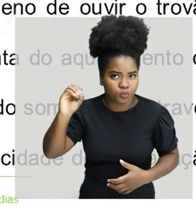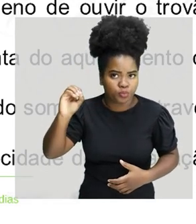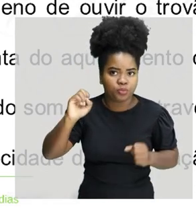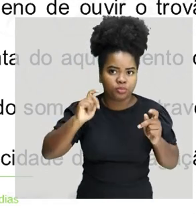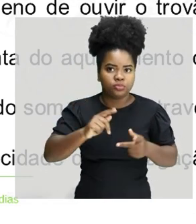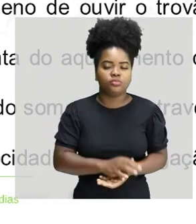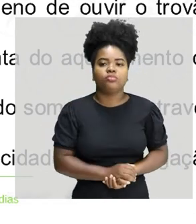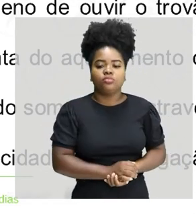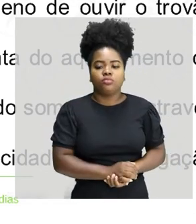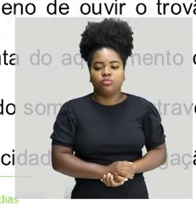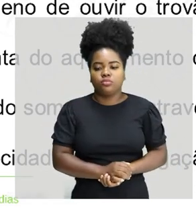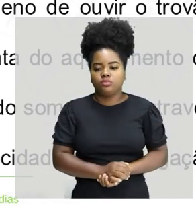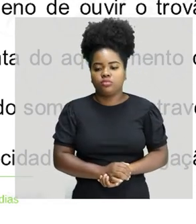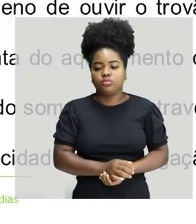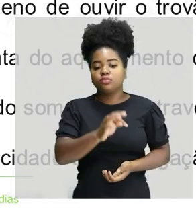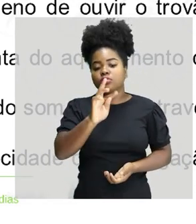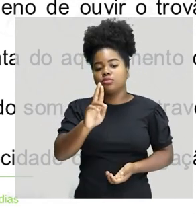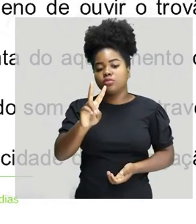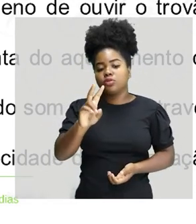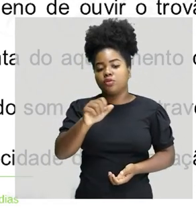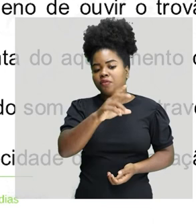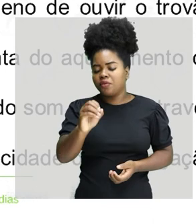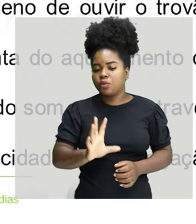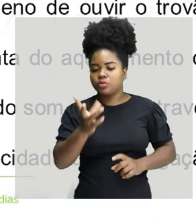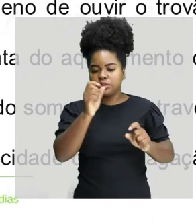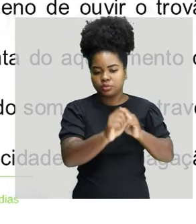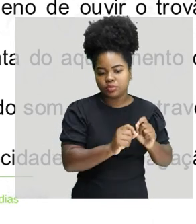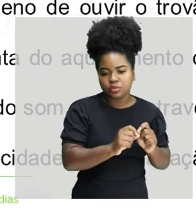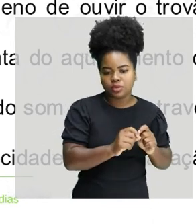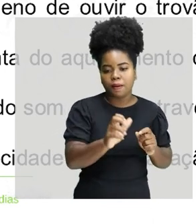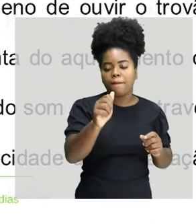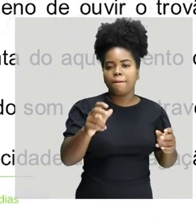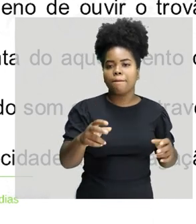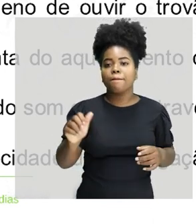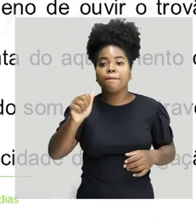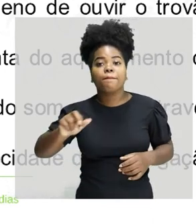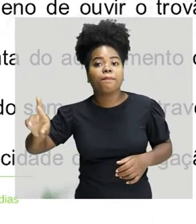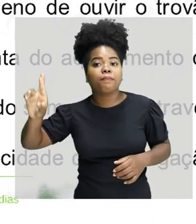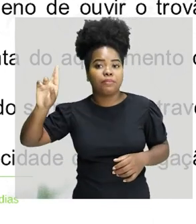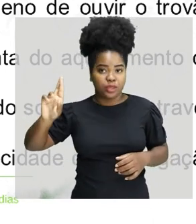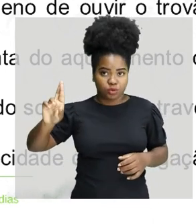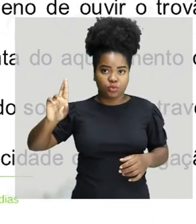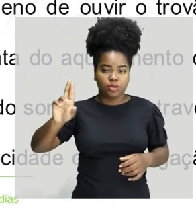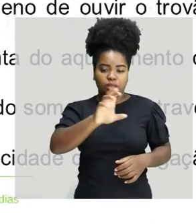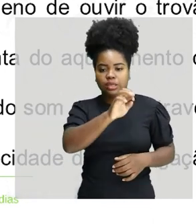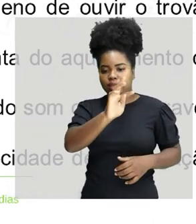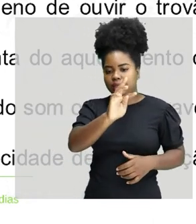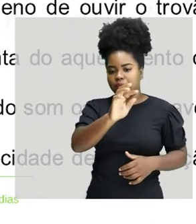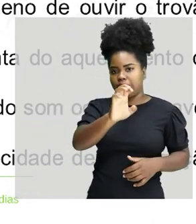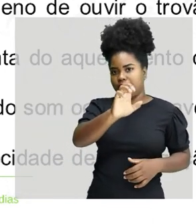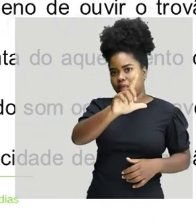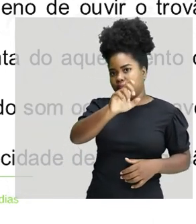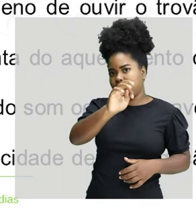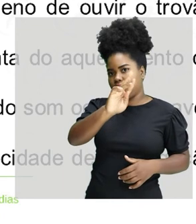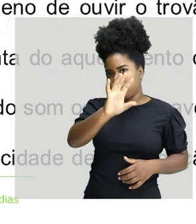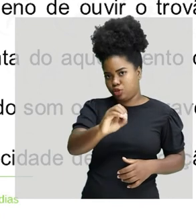ocorre devido ao aquecimento do ar pela descarga elétrica, que sofre uma expansão e se propaga em forma